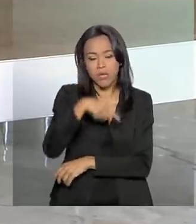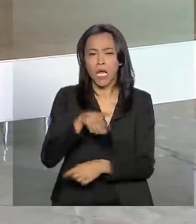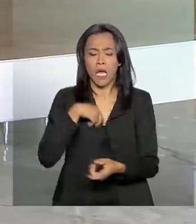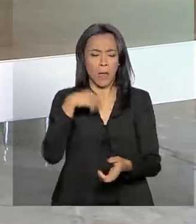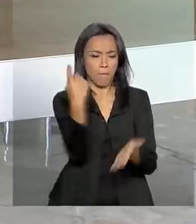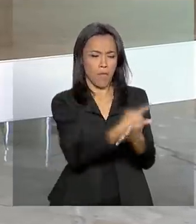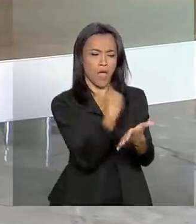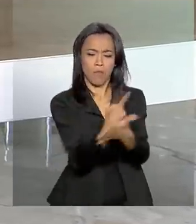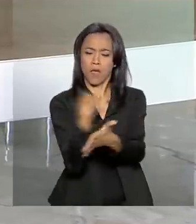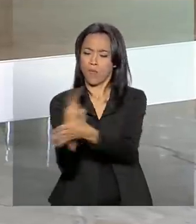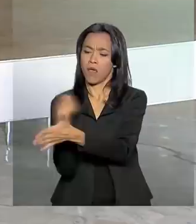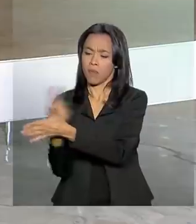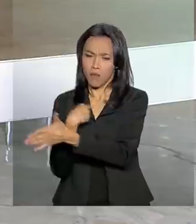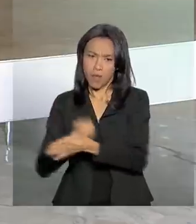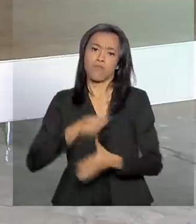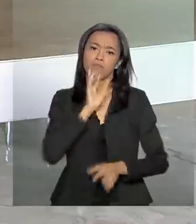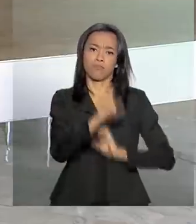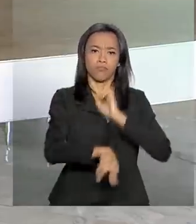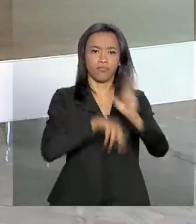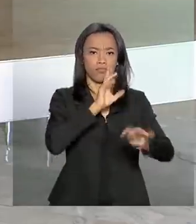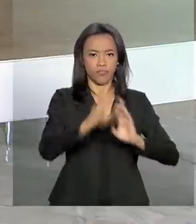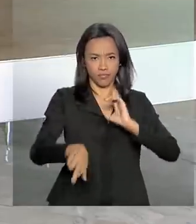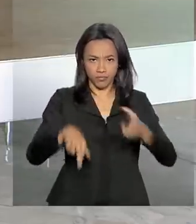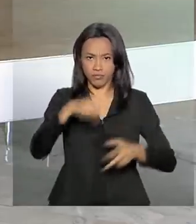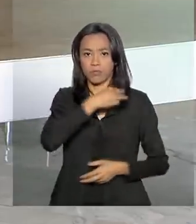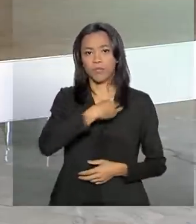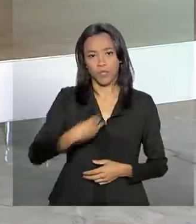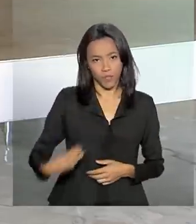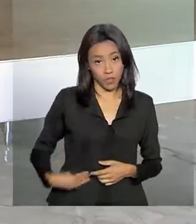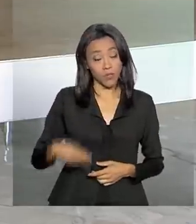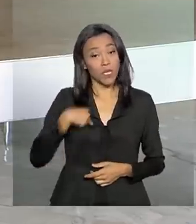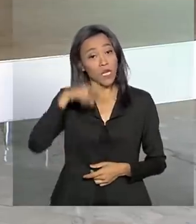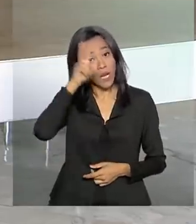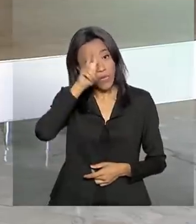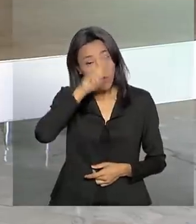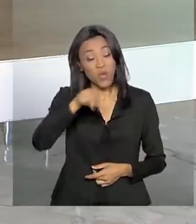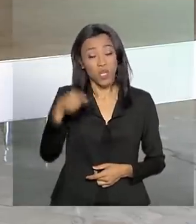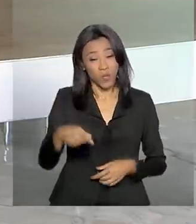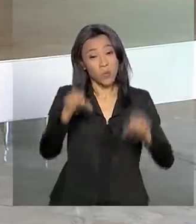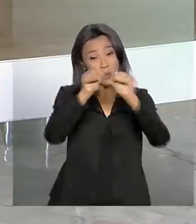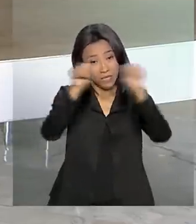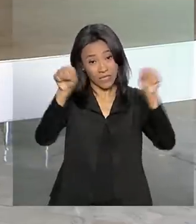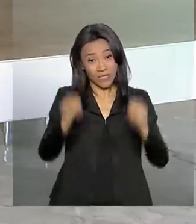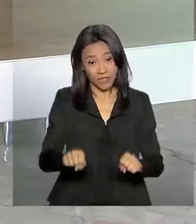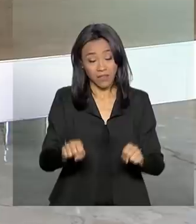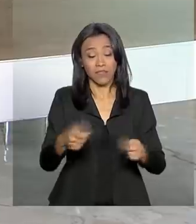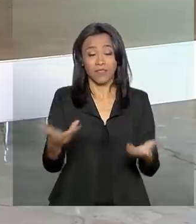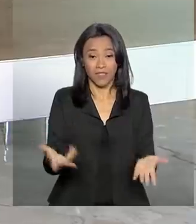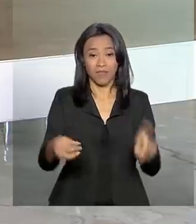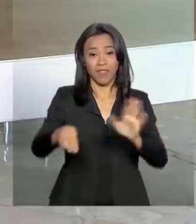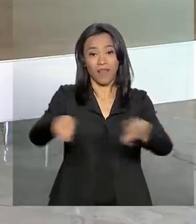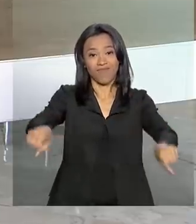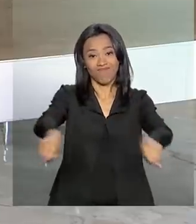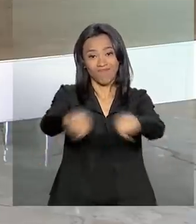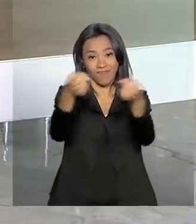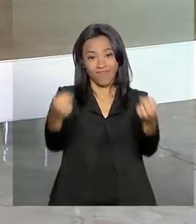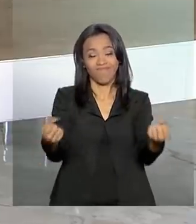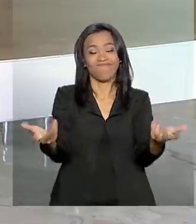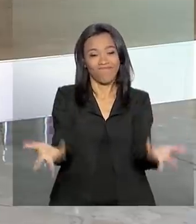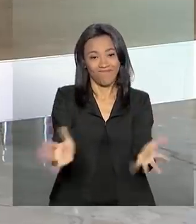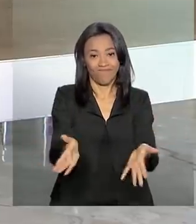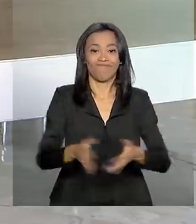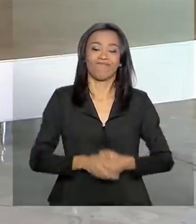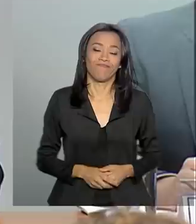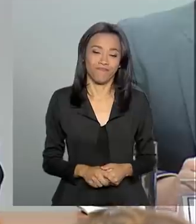a questionamentos dos parlamentares e voltou a lembrar que o sistema atual está falido. Vamos ver na reportagem.